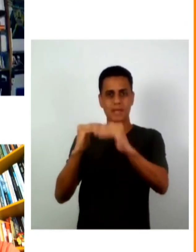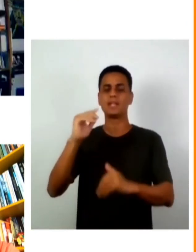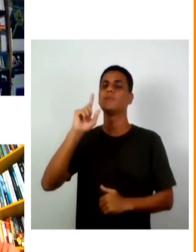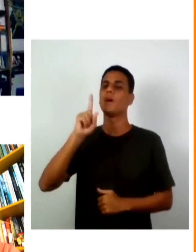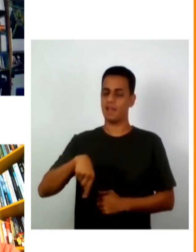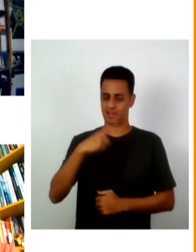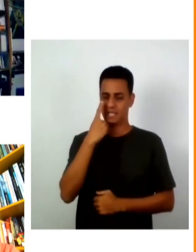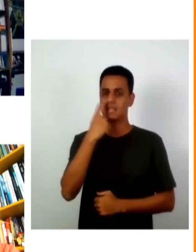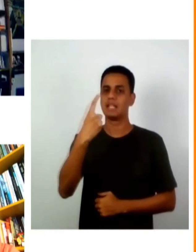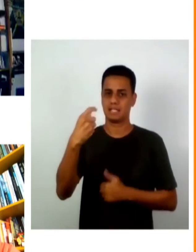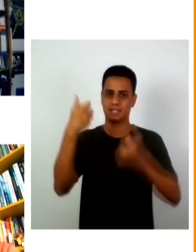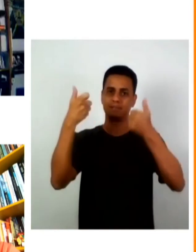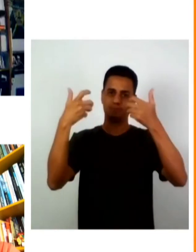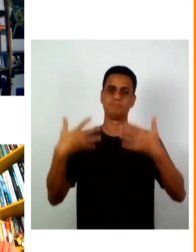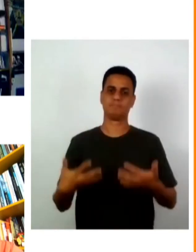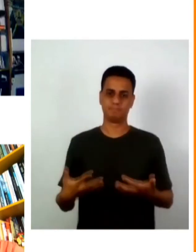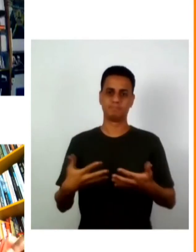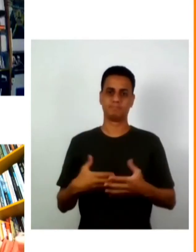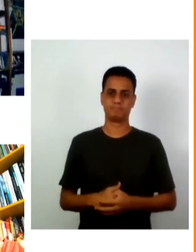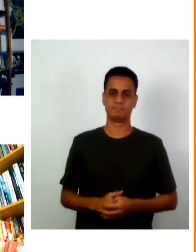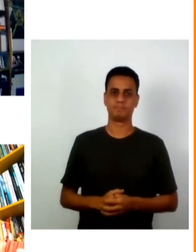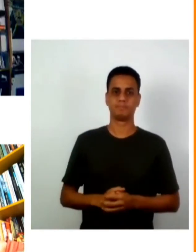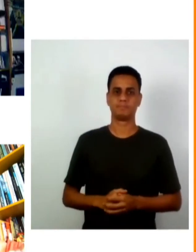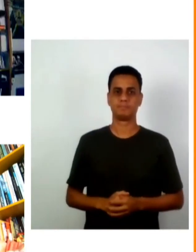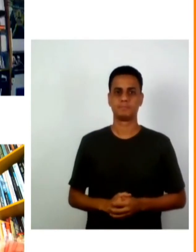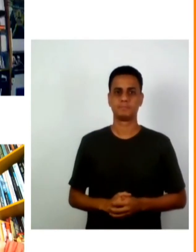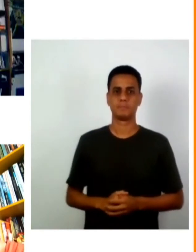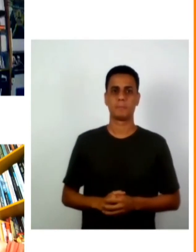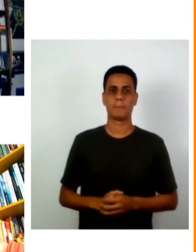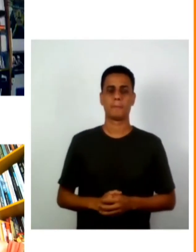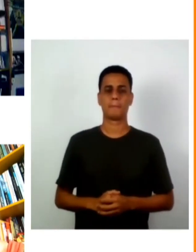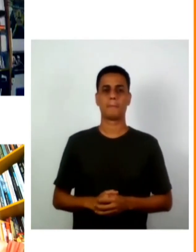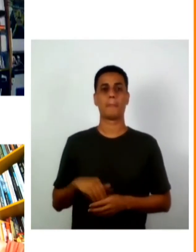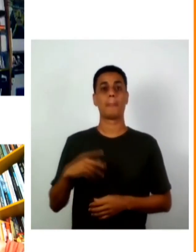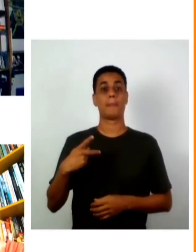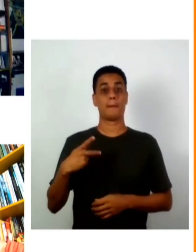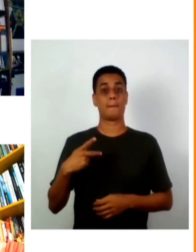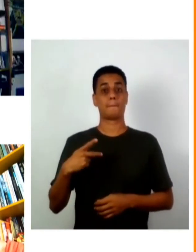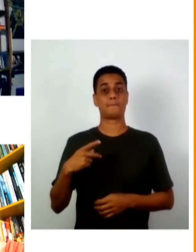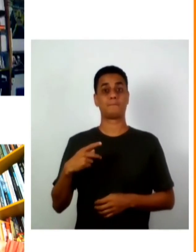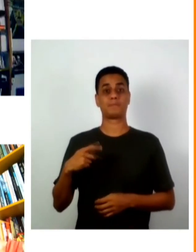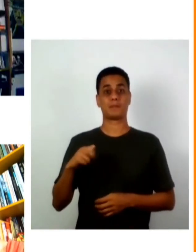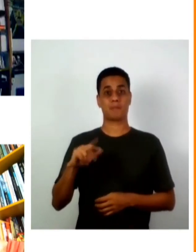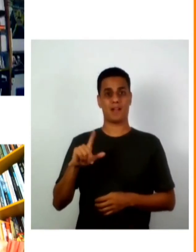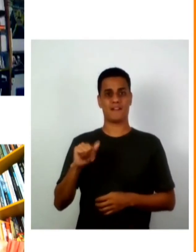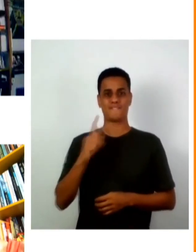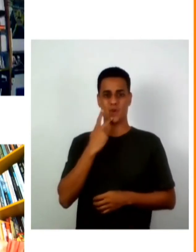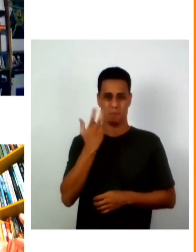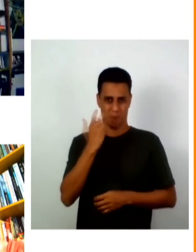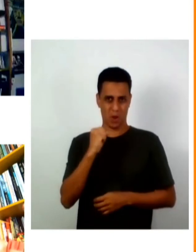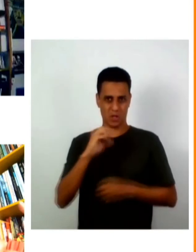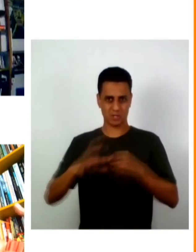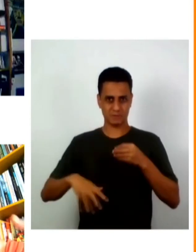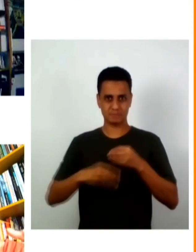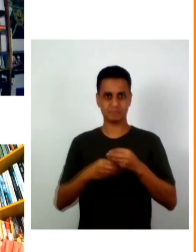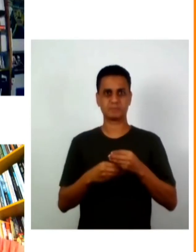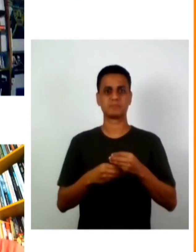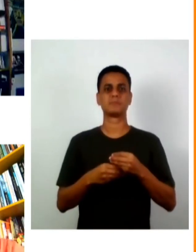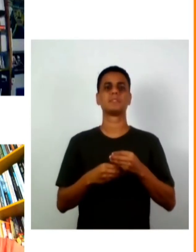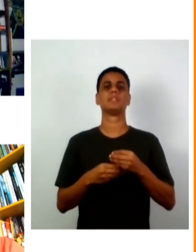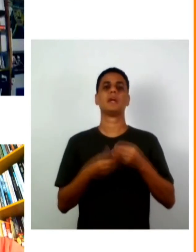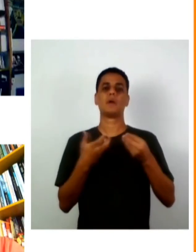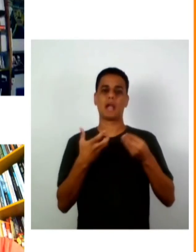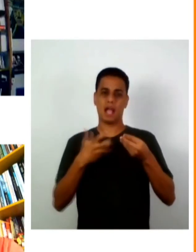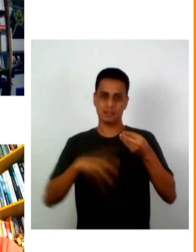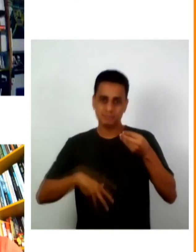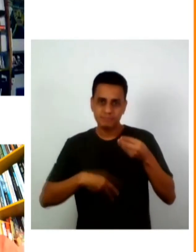eu acho que é interessante sempre verificar isso e eu quisera e Alfonso se eu puder complementar eu quisera agregar que además